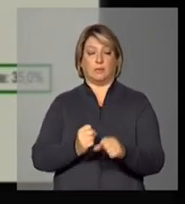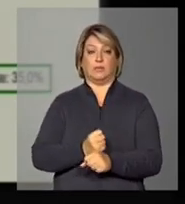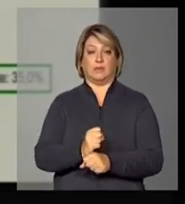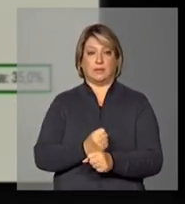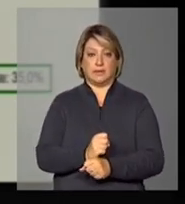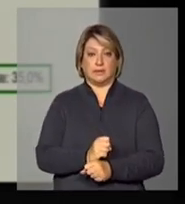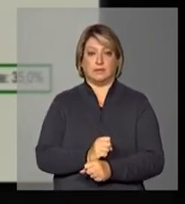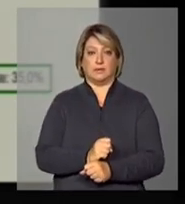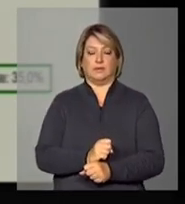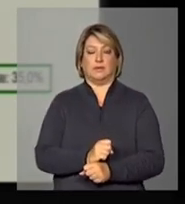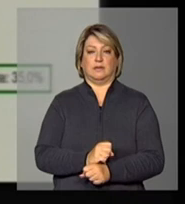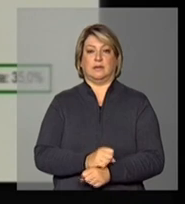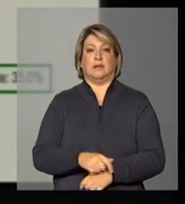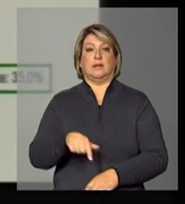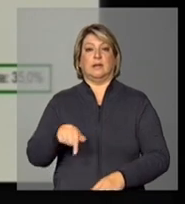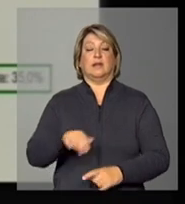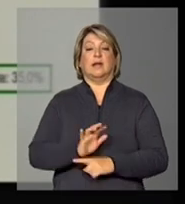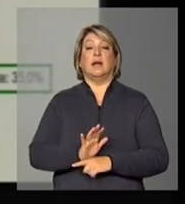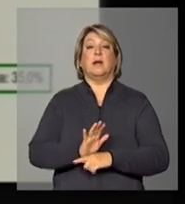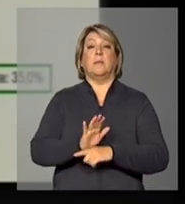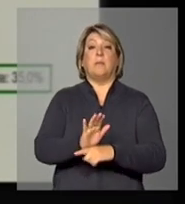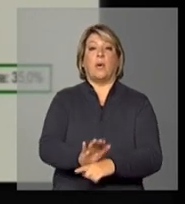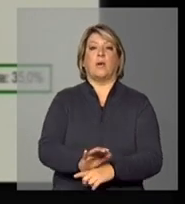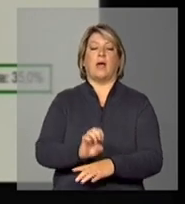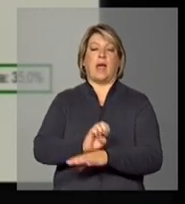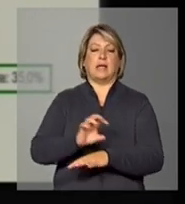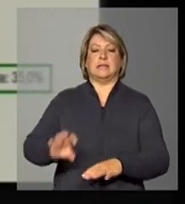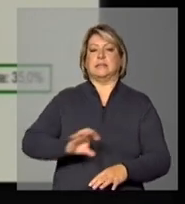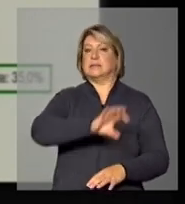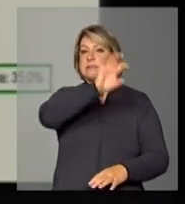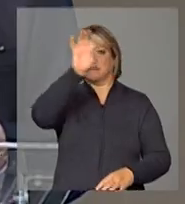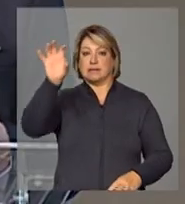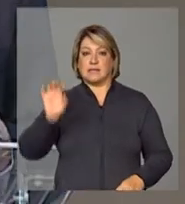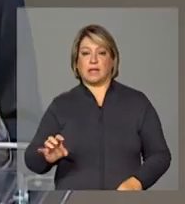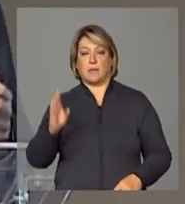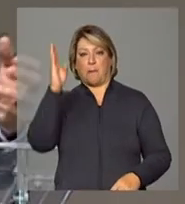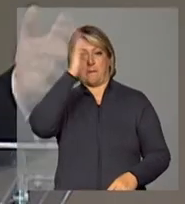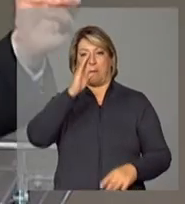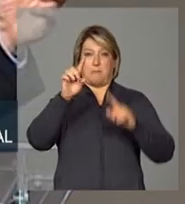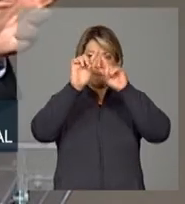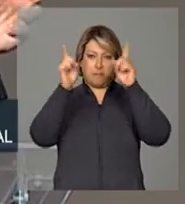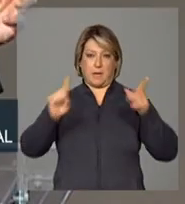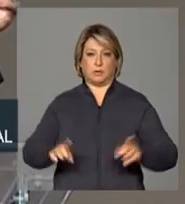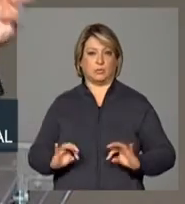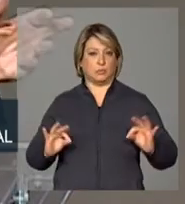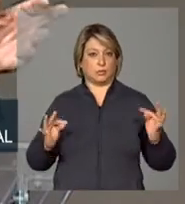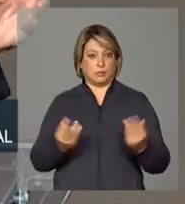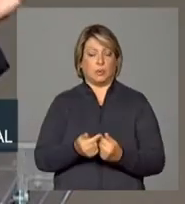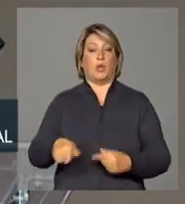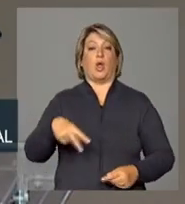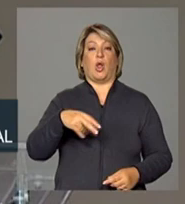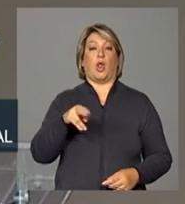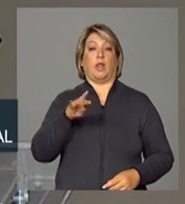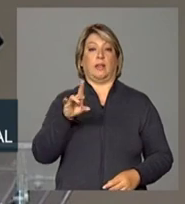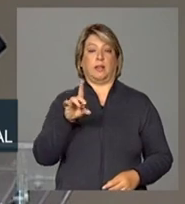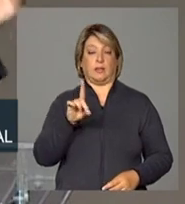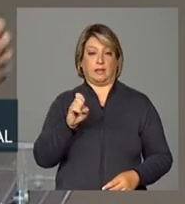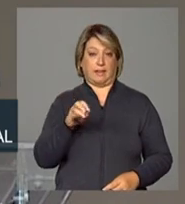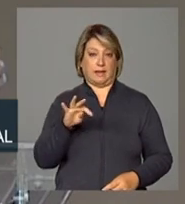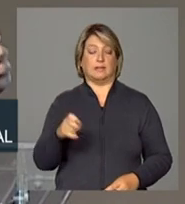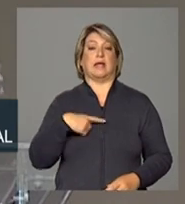no apoio a estados da federação o nordeste recebeu 30%